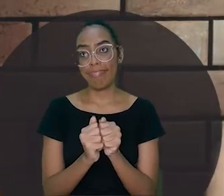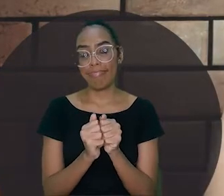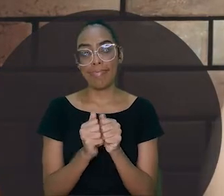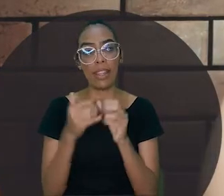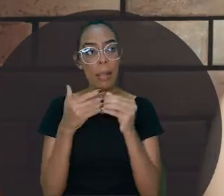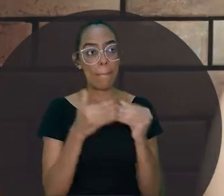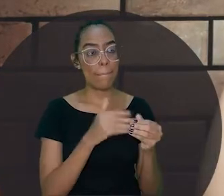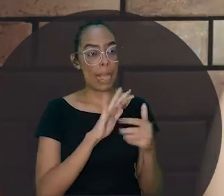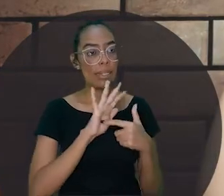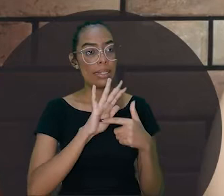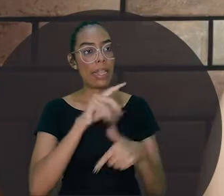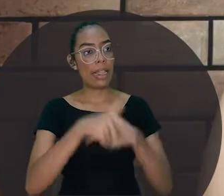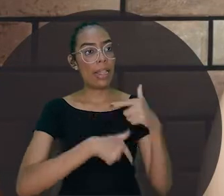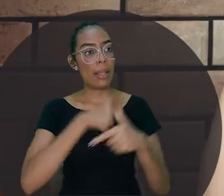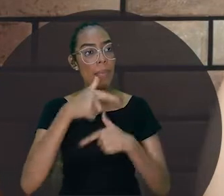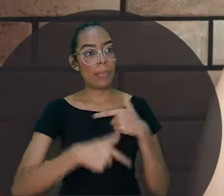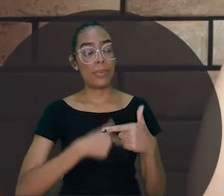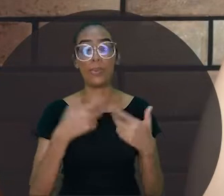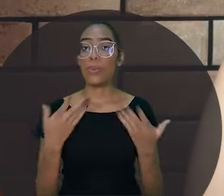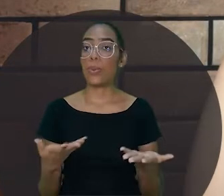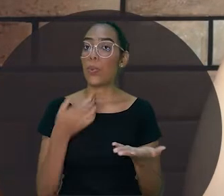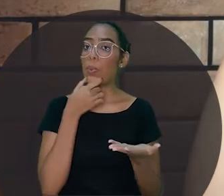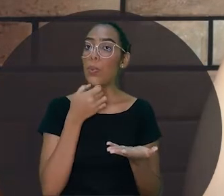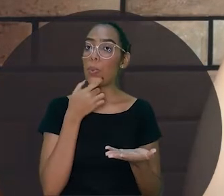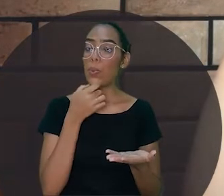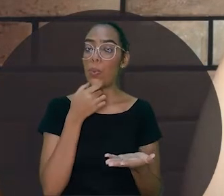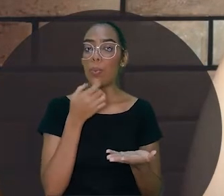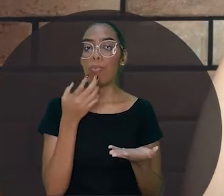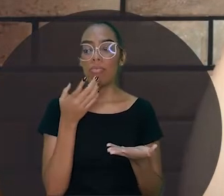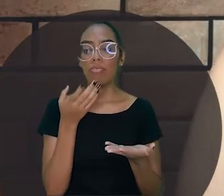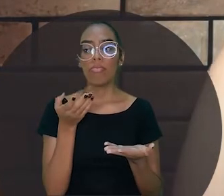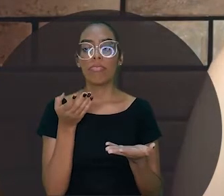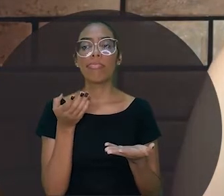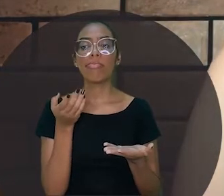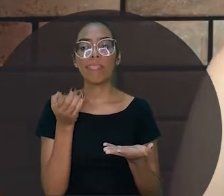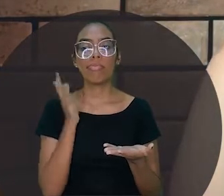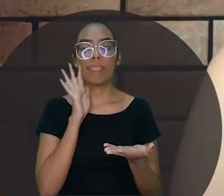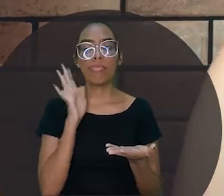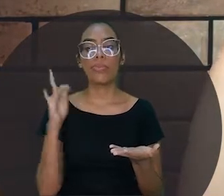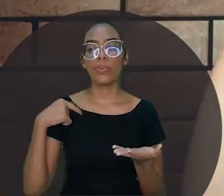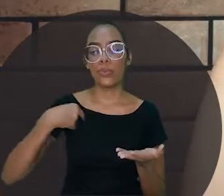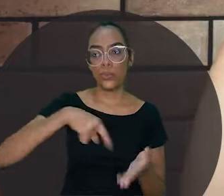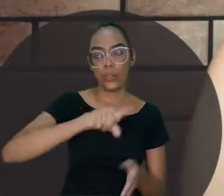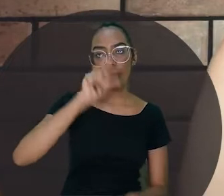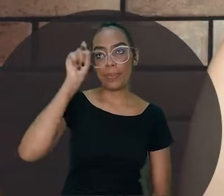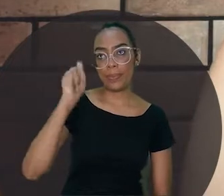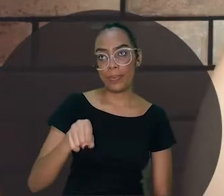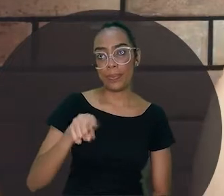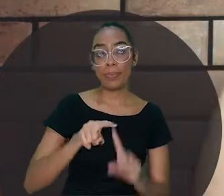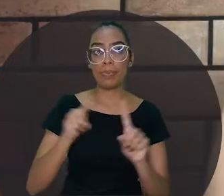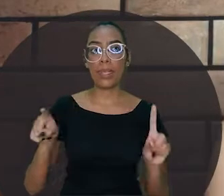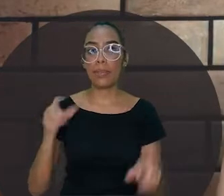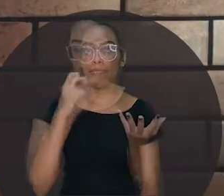e levar o resultado do seu trabalho. E o Xing Ling Ling Ling Ling também foi.